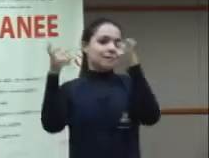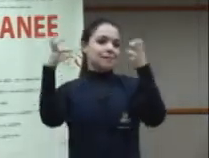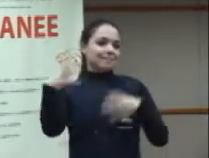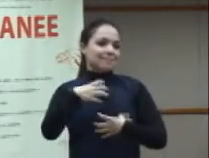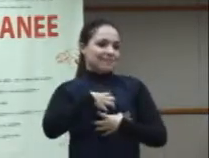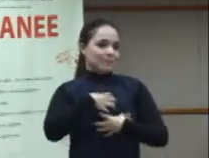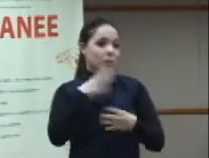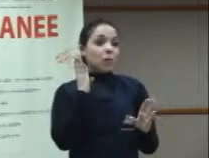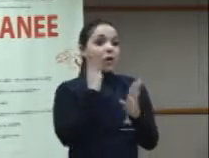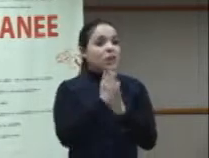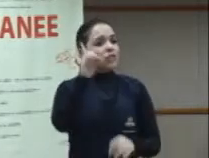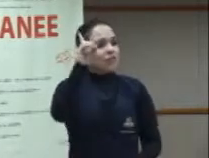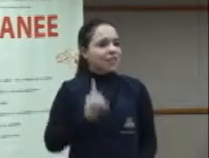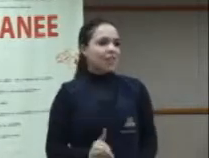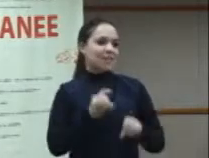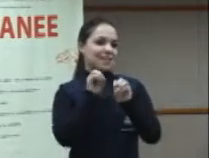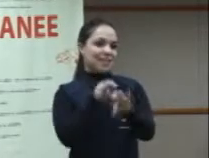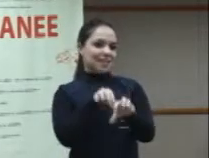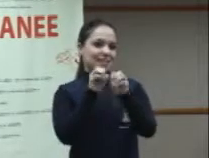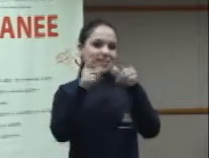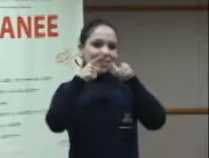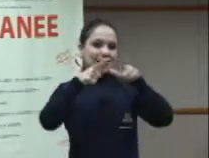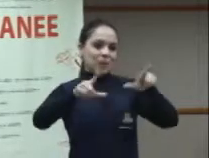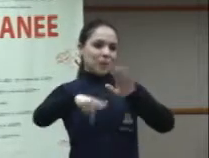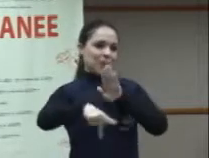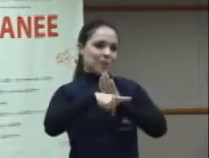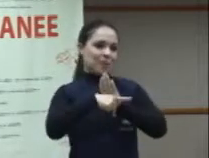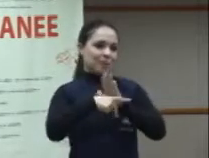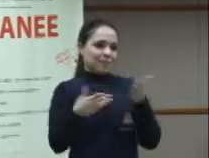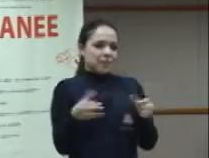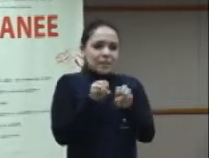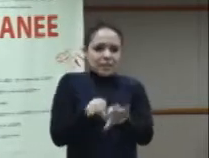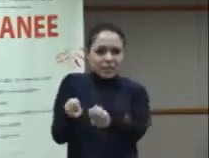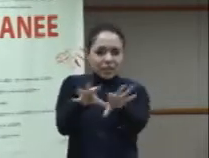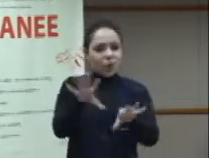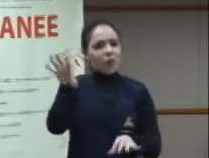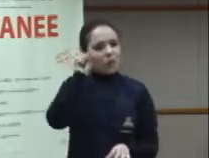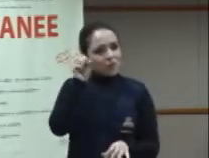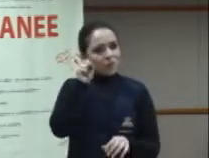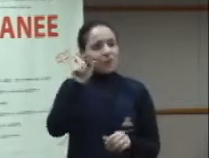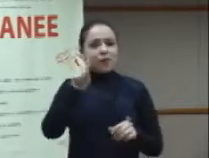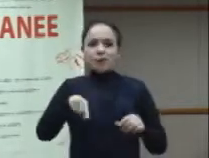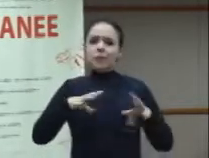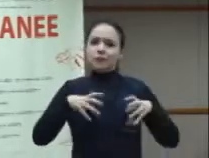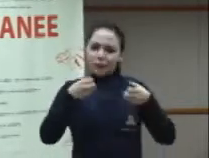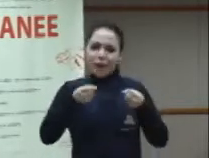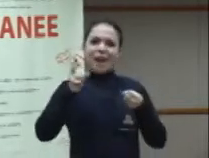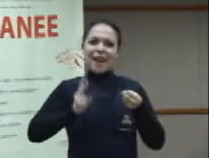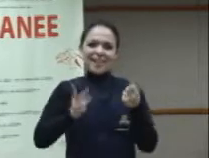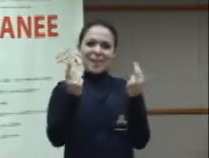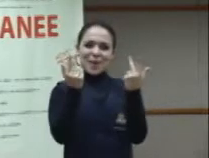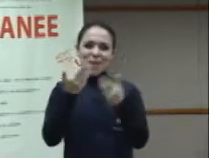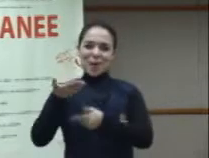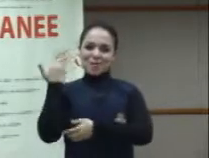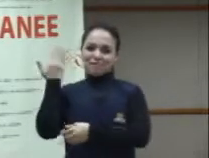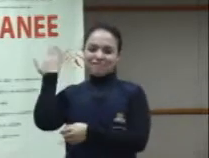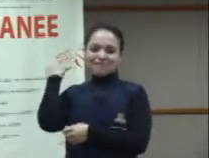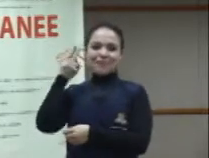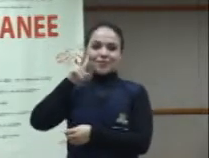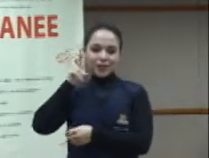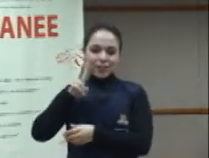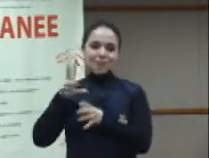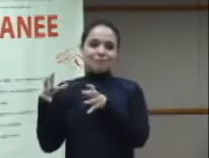ainda, de ensinar a sua própria língua aos ouvintes. Então, vemos que o esforço continua, de certa forma, unilateral.